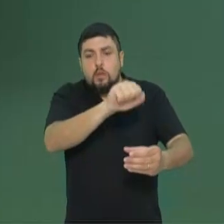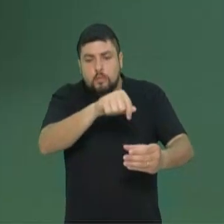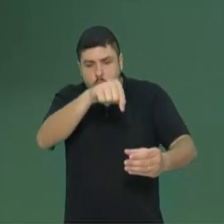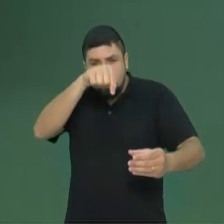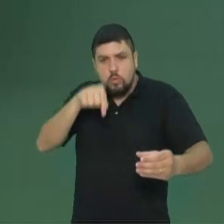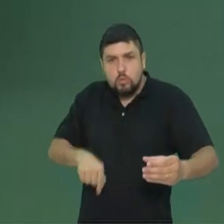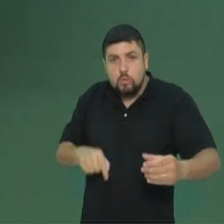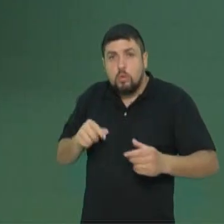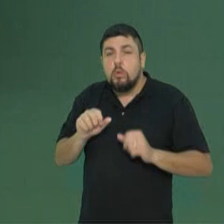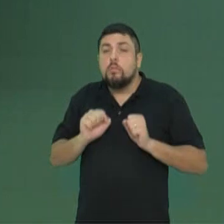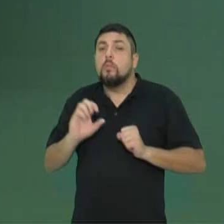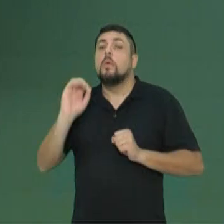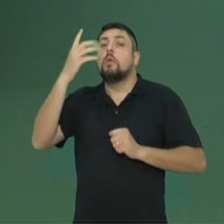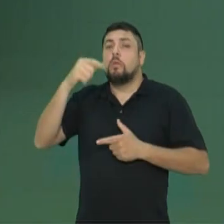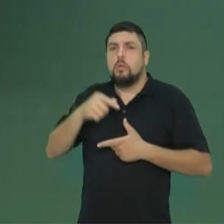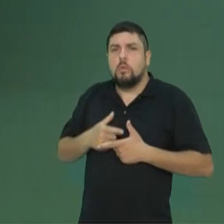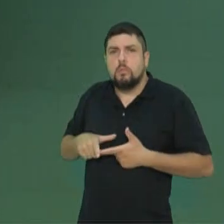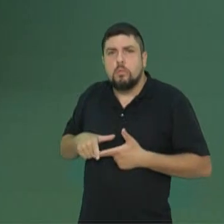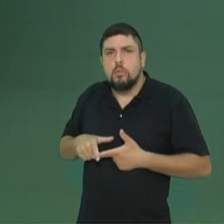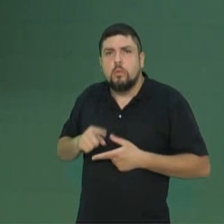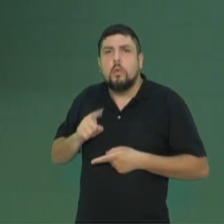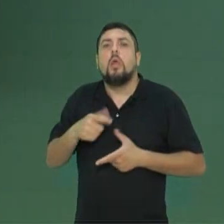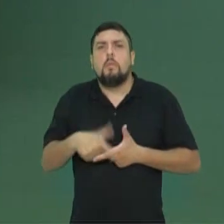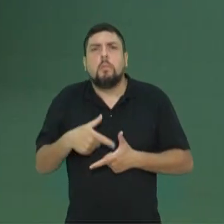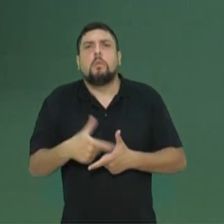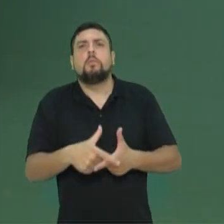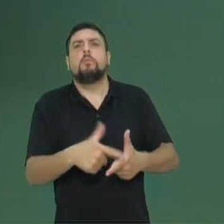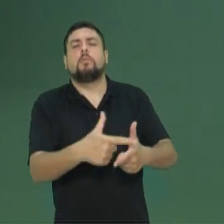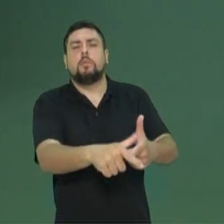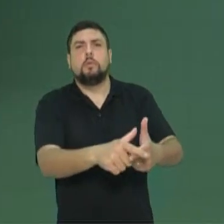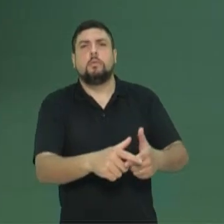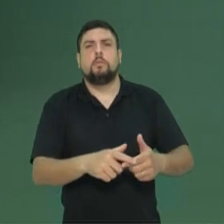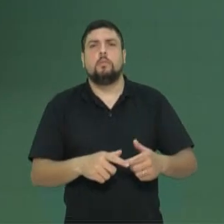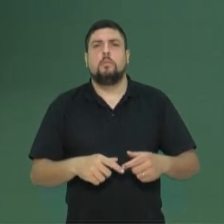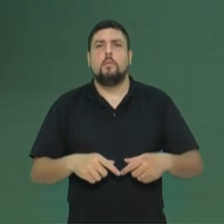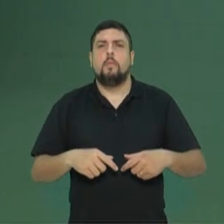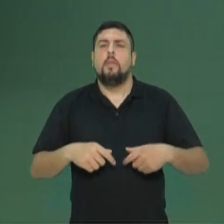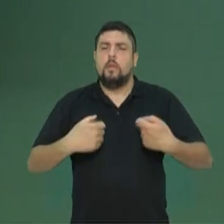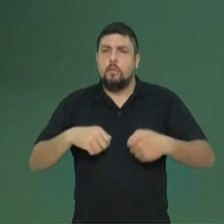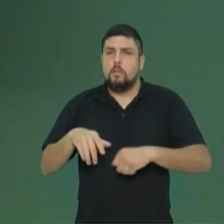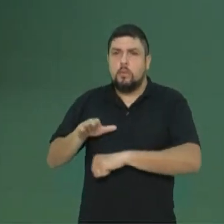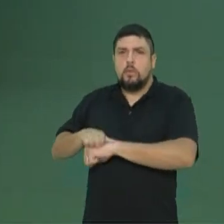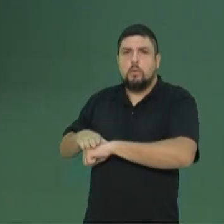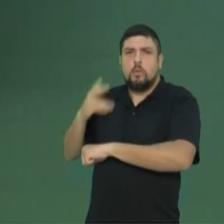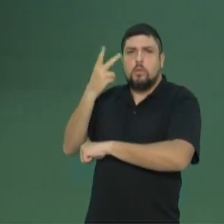todas as mudas e eu vou perder todos esses exemplares. Então, precisa de diversidade genética.